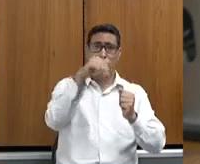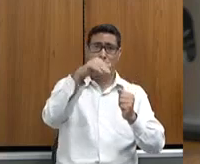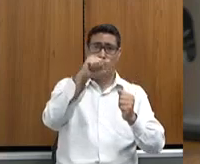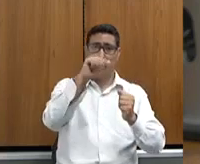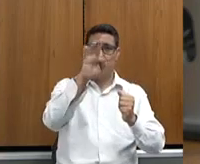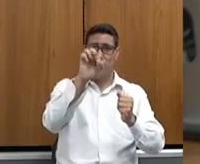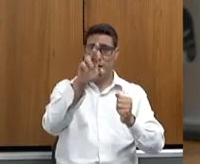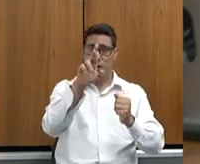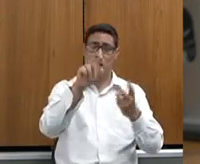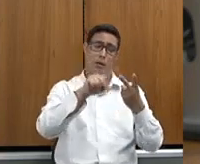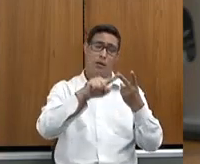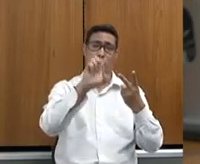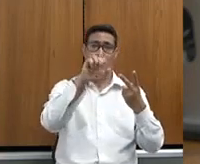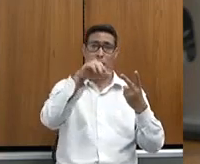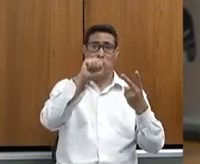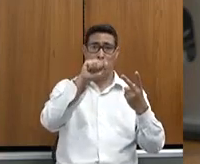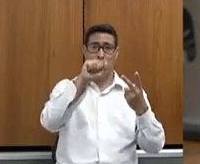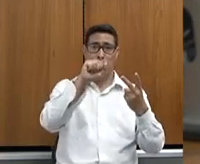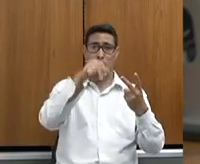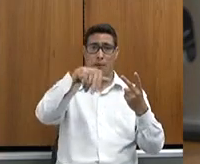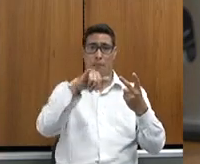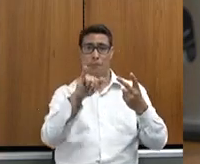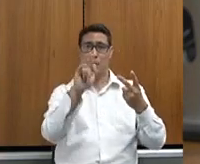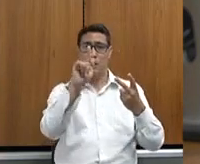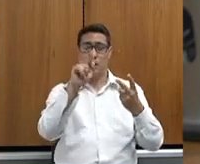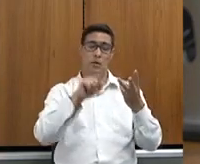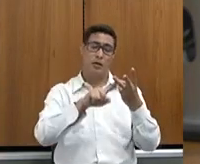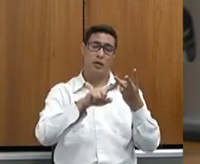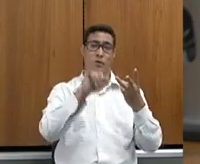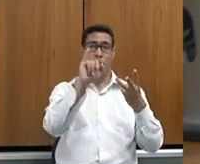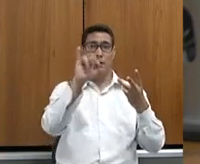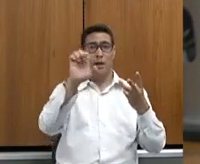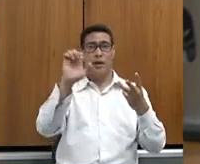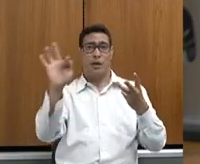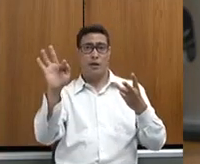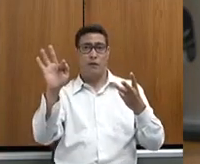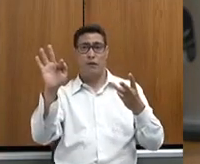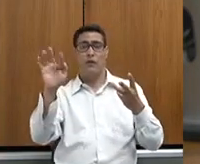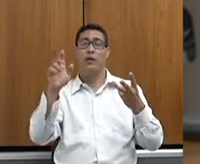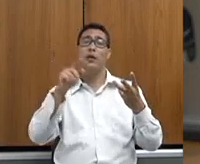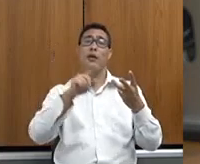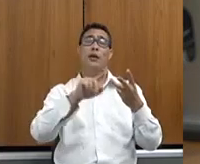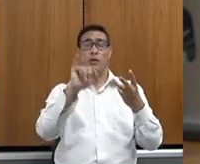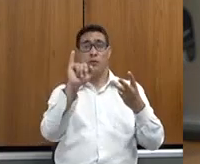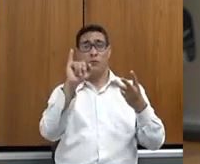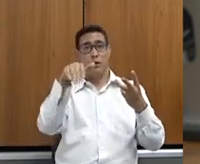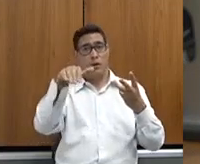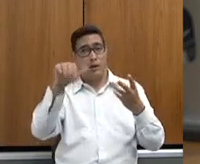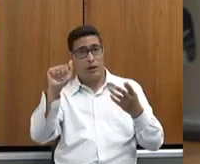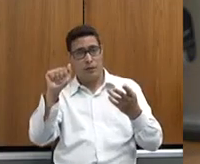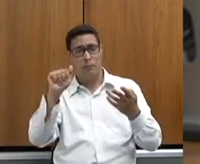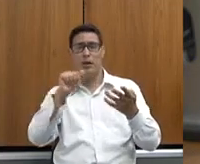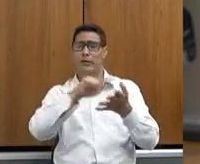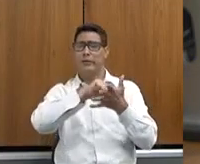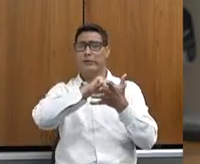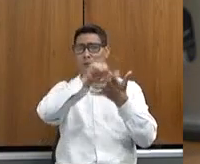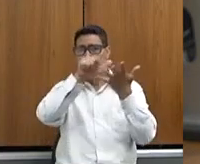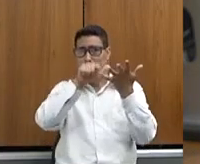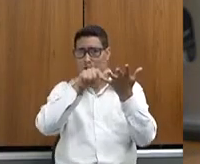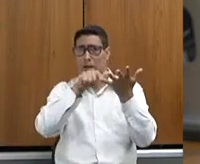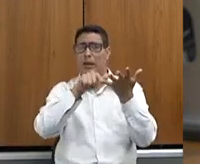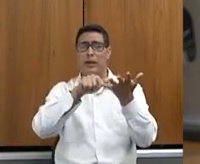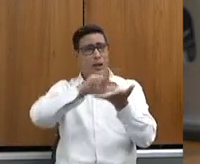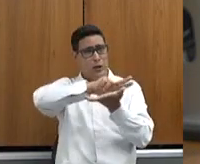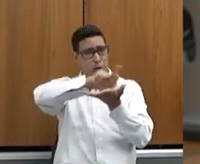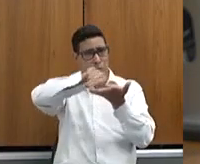IPAMIG, no IEF, o IEF já está no meio ambiente, mas no IMA, realmente tem coisas